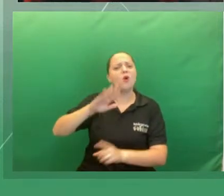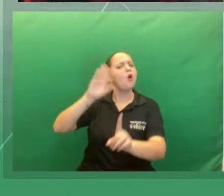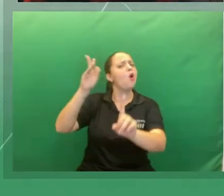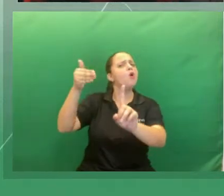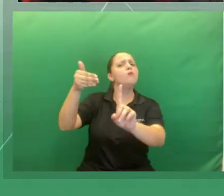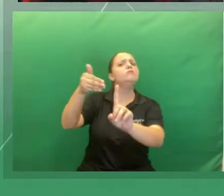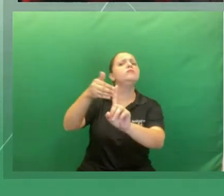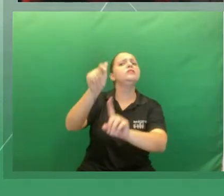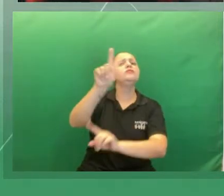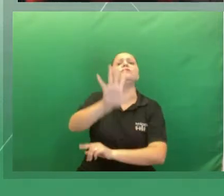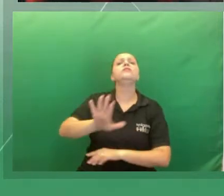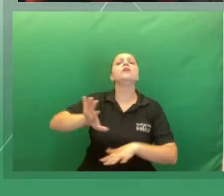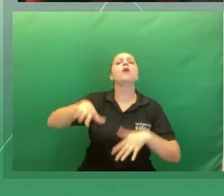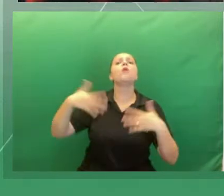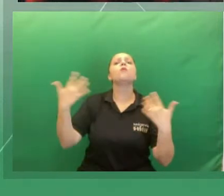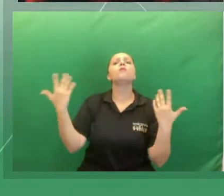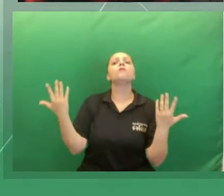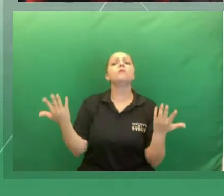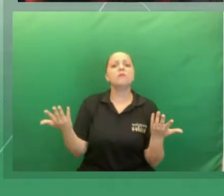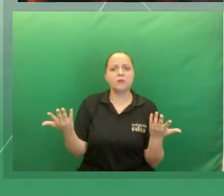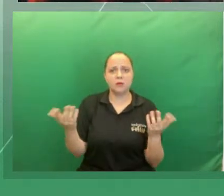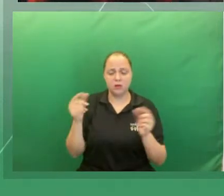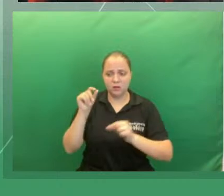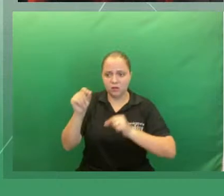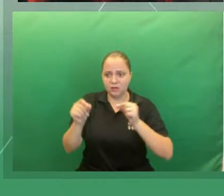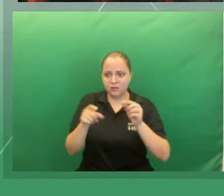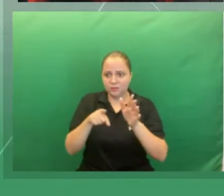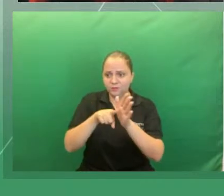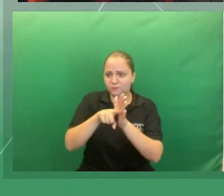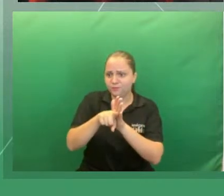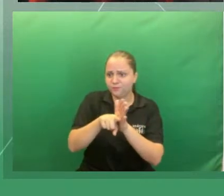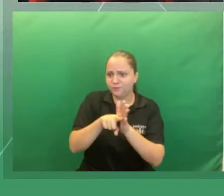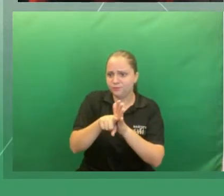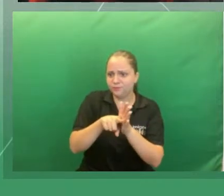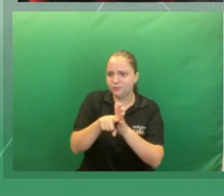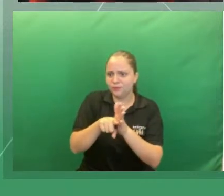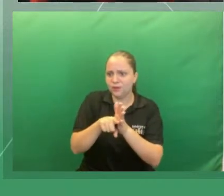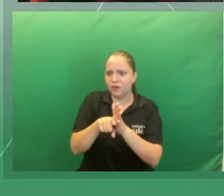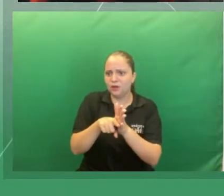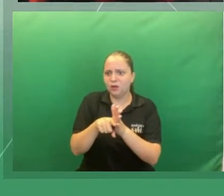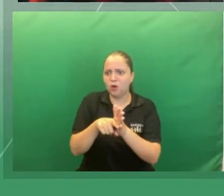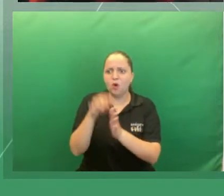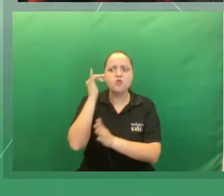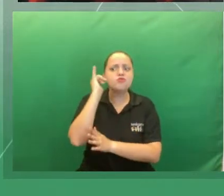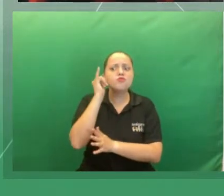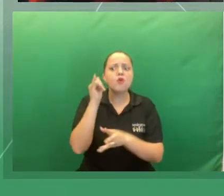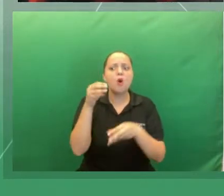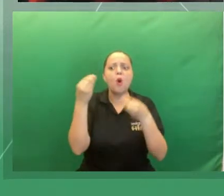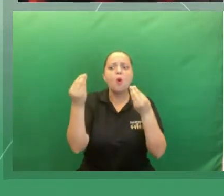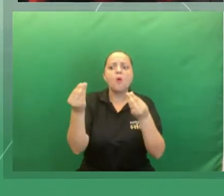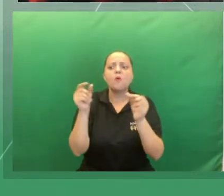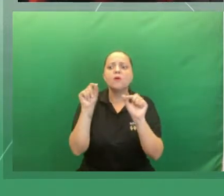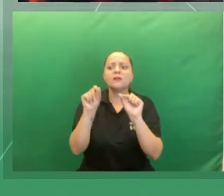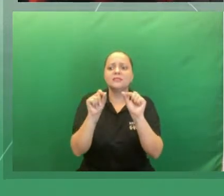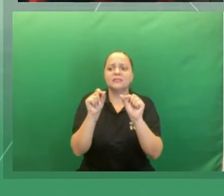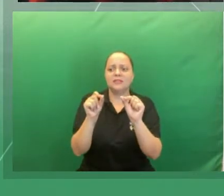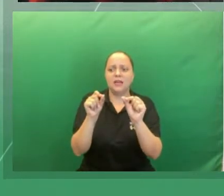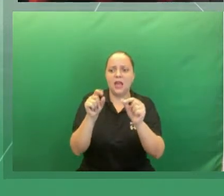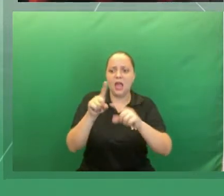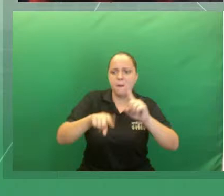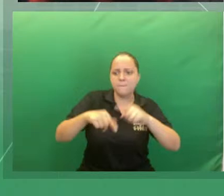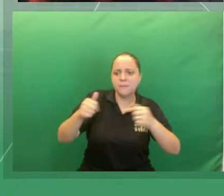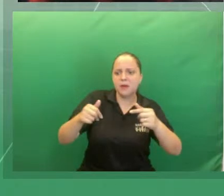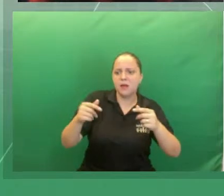dessa pesquisa é analisar o discurso presente na literatura infantil como elemento de reconhecimento e